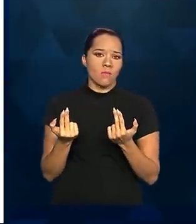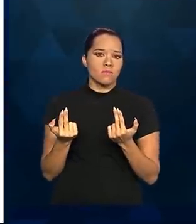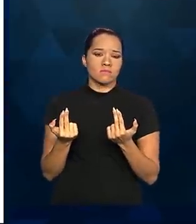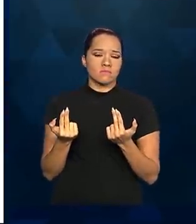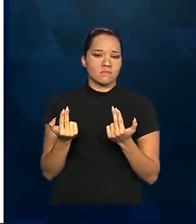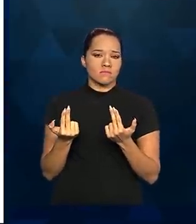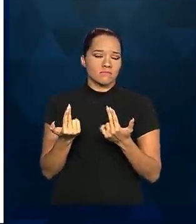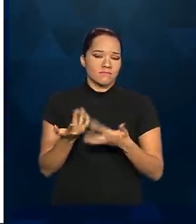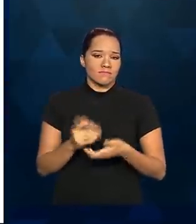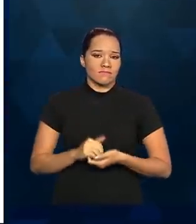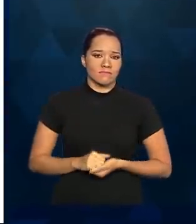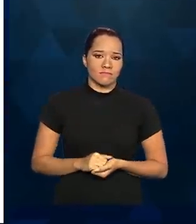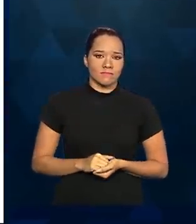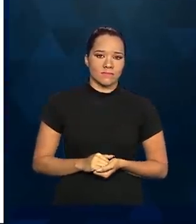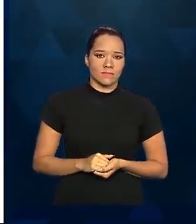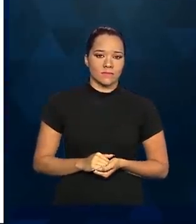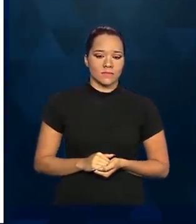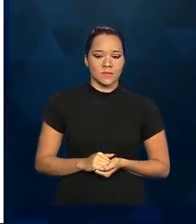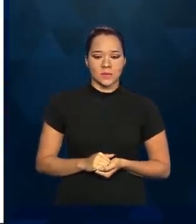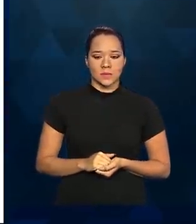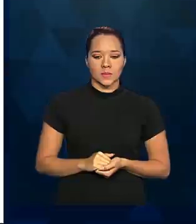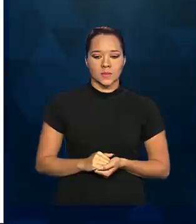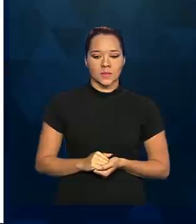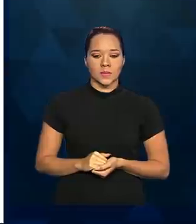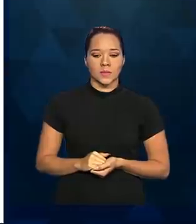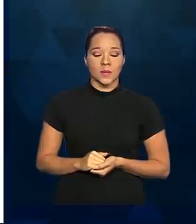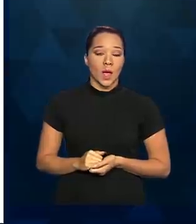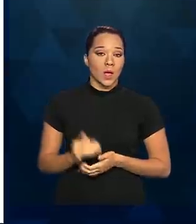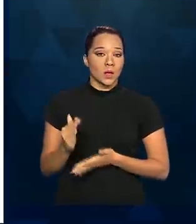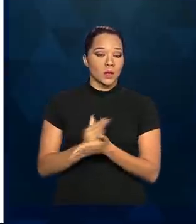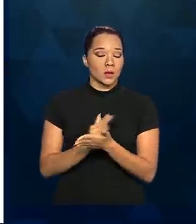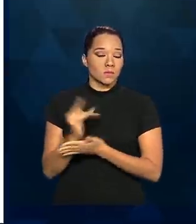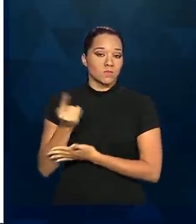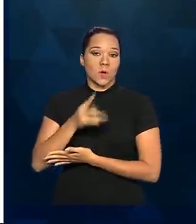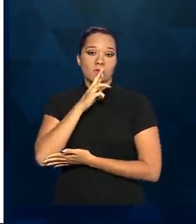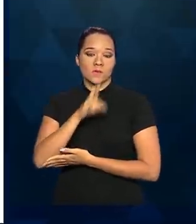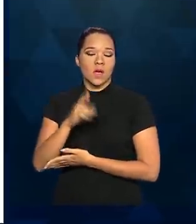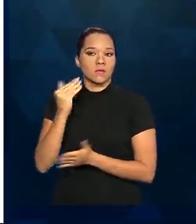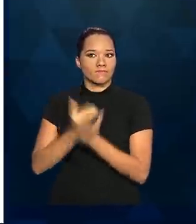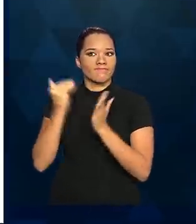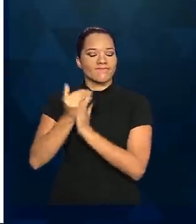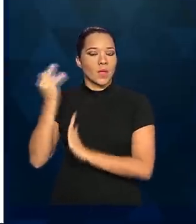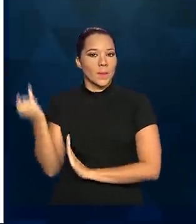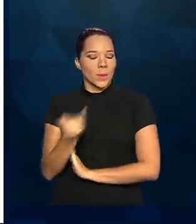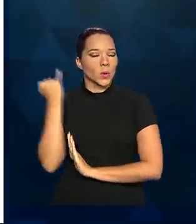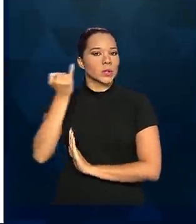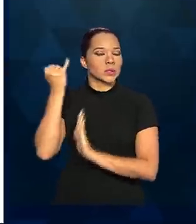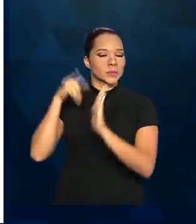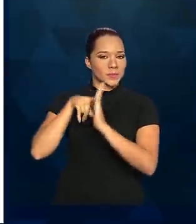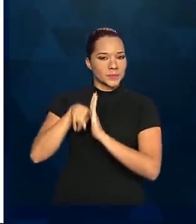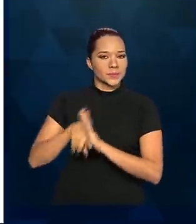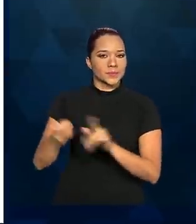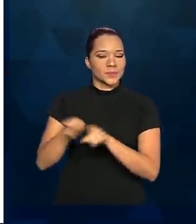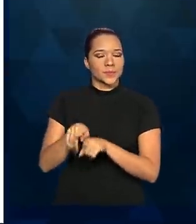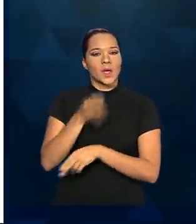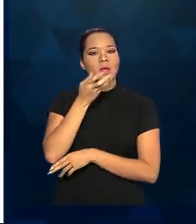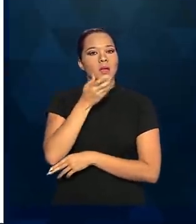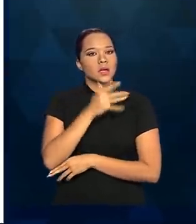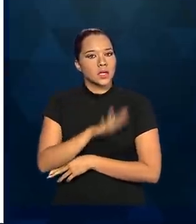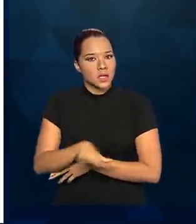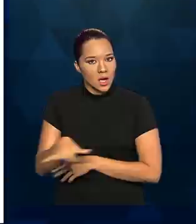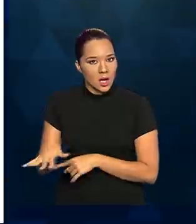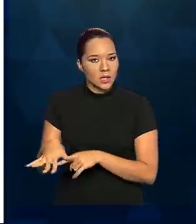vírus é praticamente idêntica, e talvez aí um dos resultados mais marcantes da pesquisa também, criança